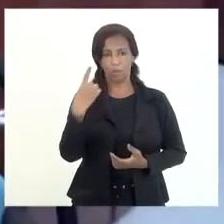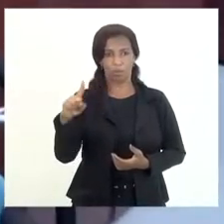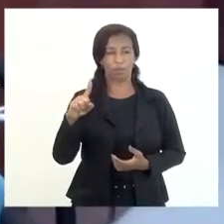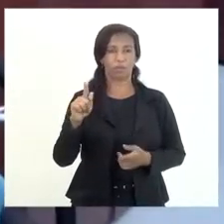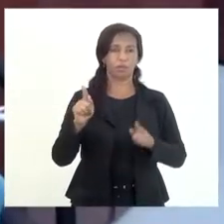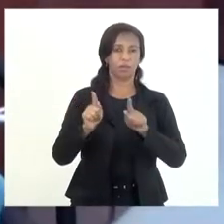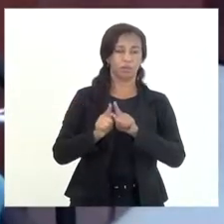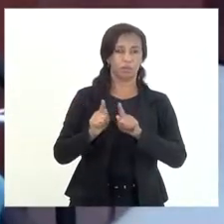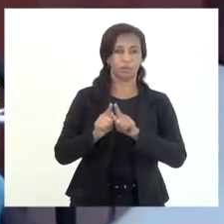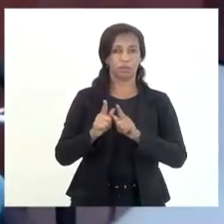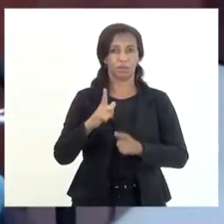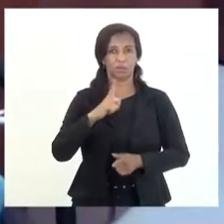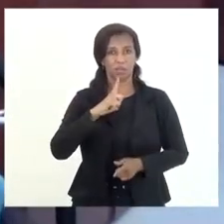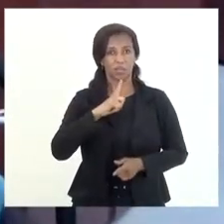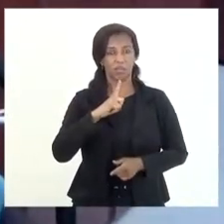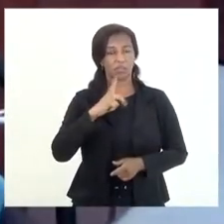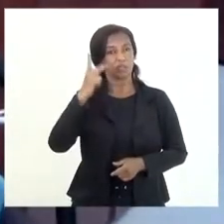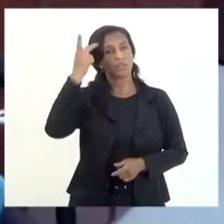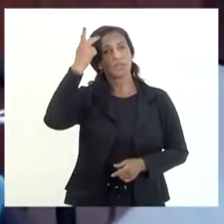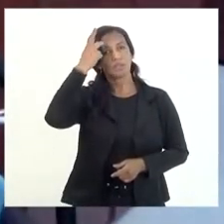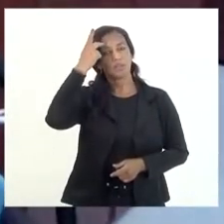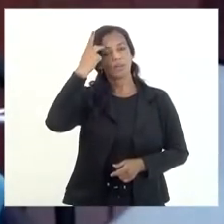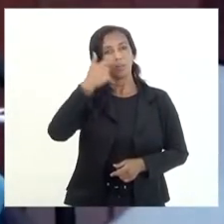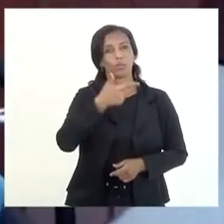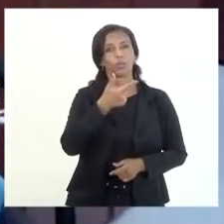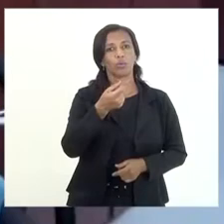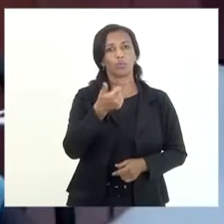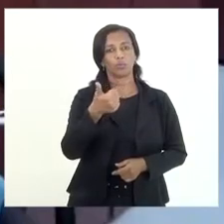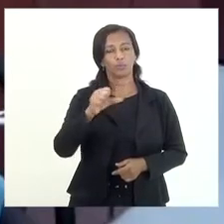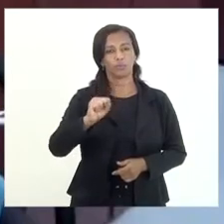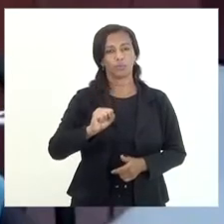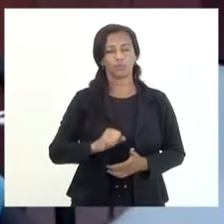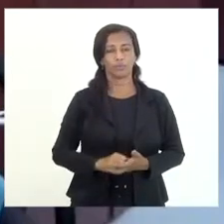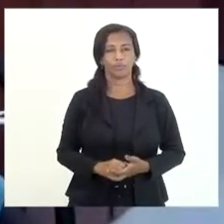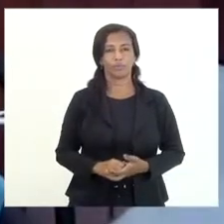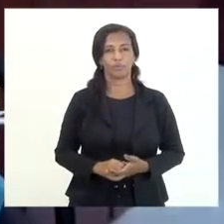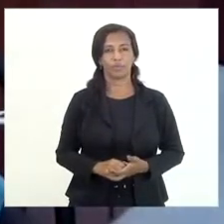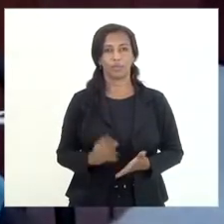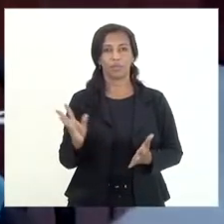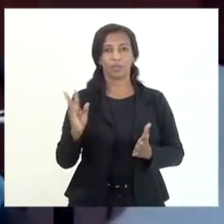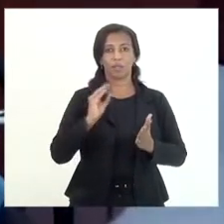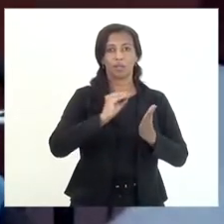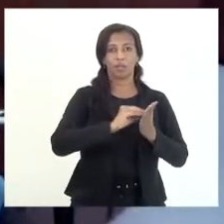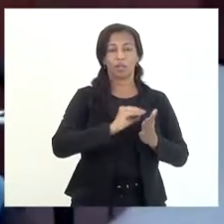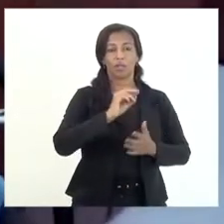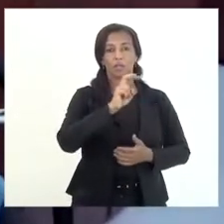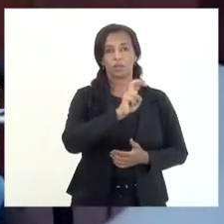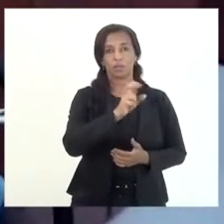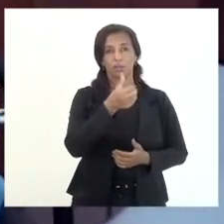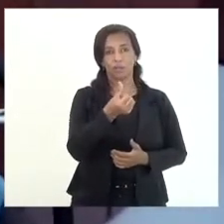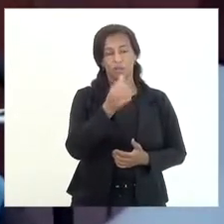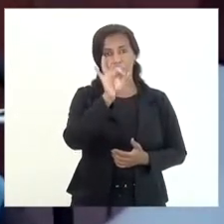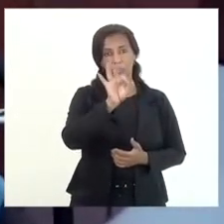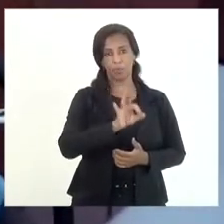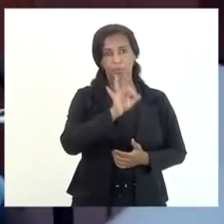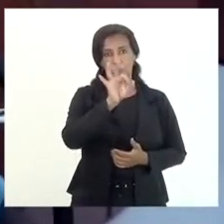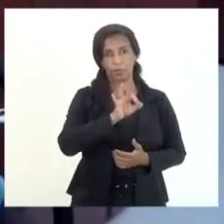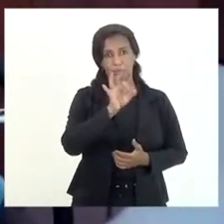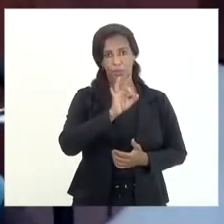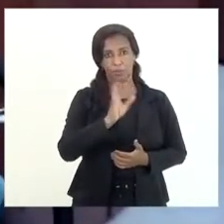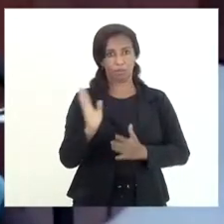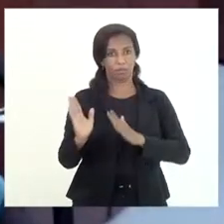que tinha no estado de São Paulo no ano de 2018 eles colocam 56% como